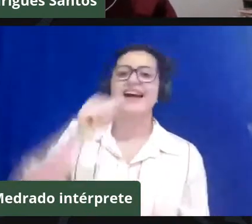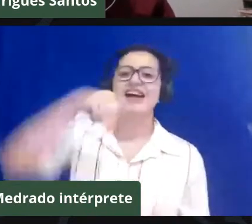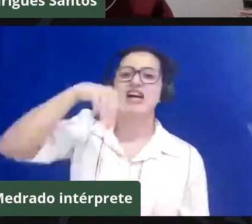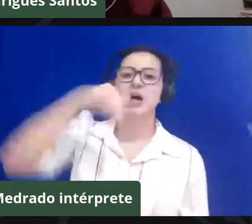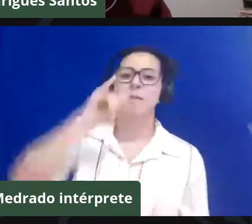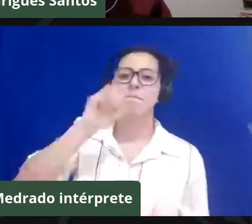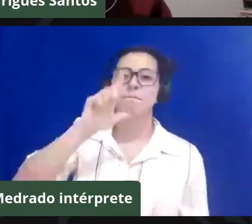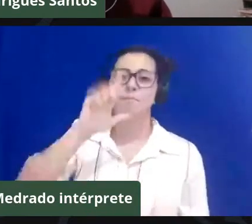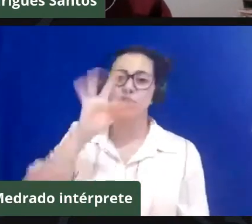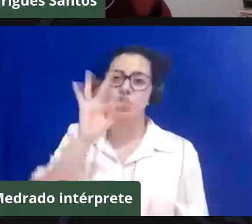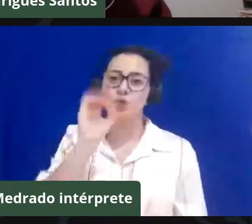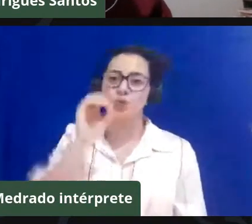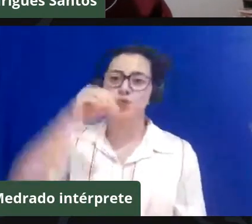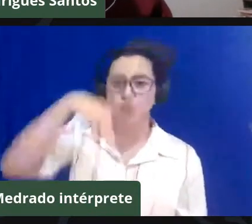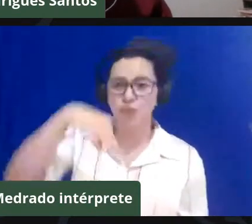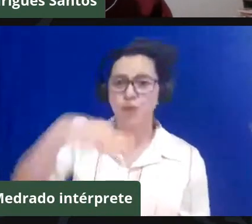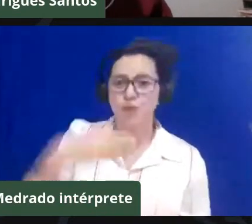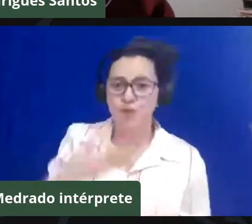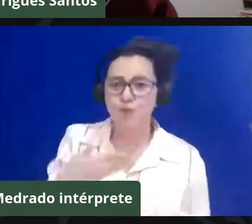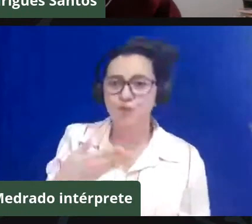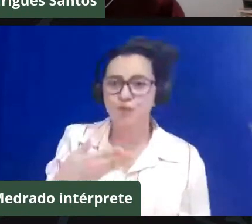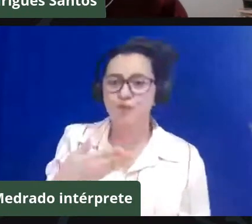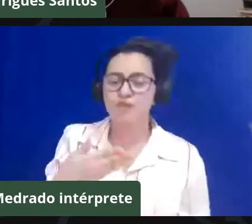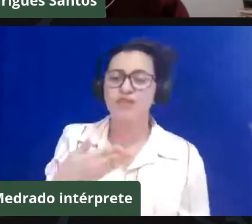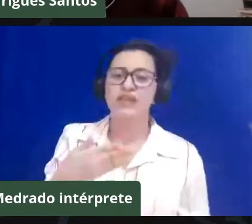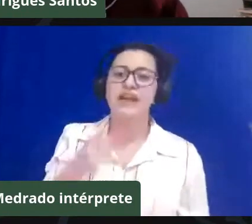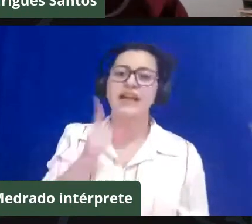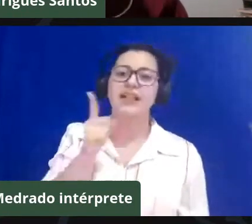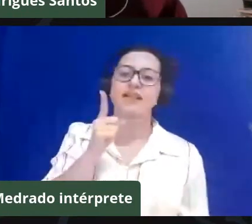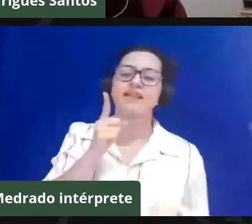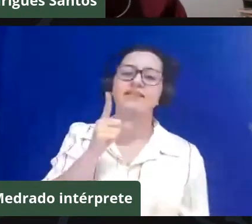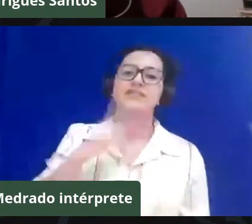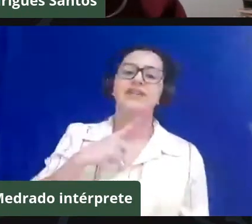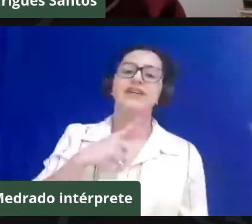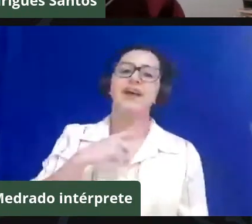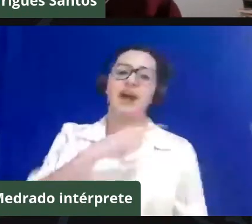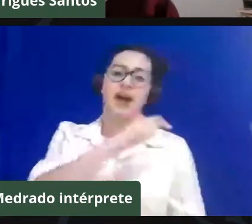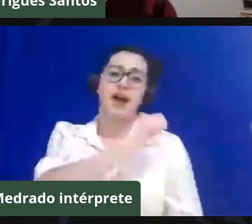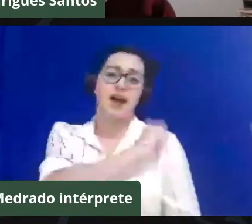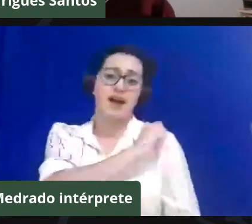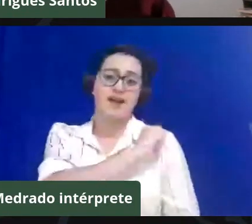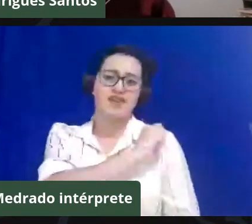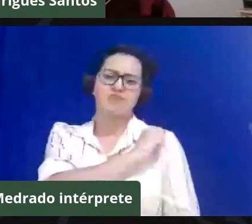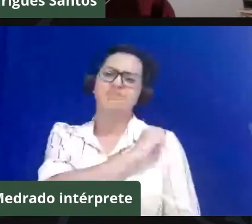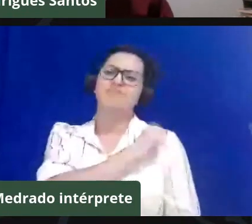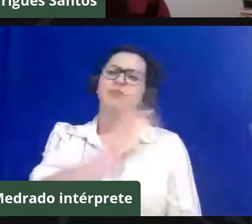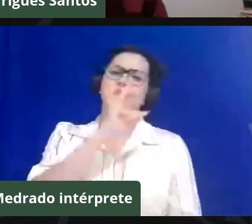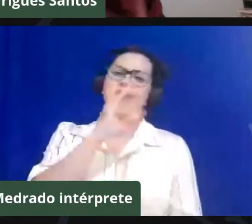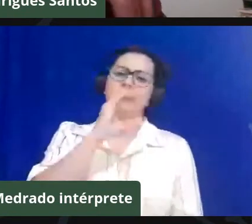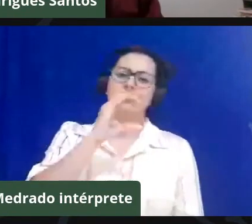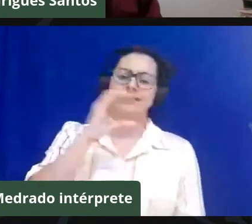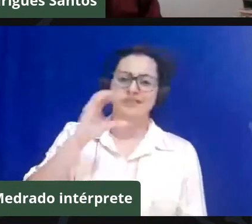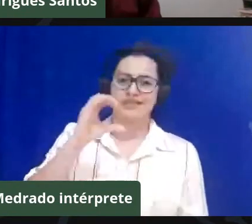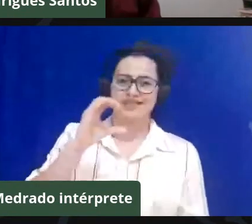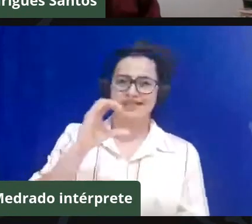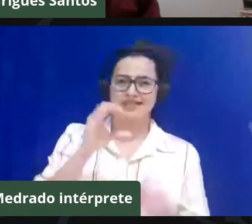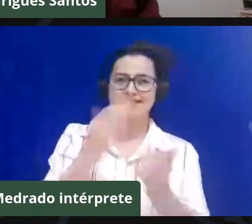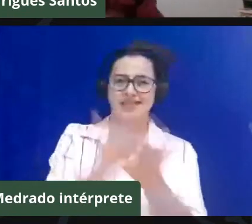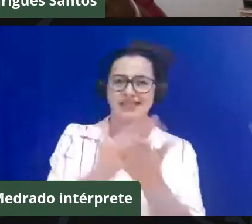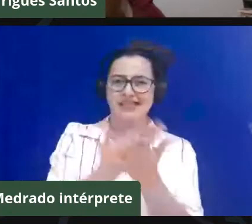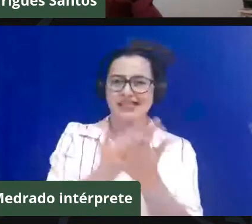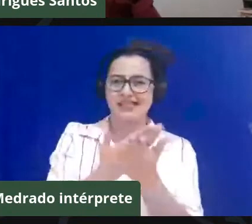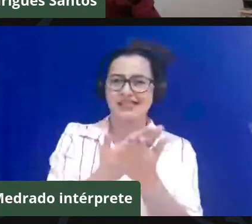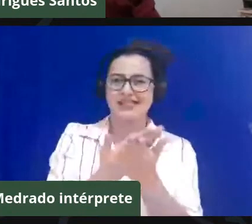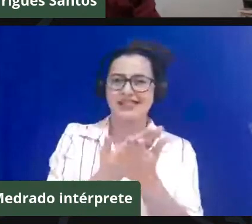uma preta ideia, ele foi o nosso aluno e fez uma monografia excelente das ciências biológicas e pensar que